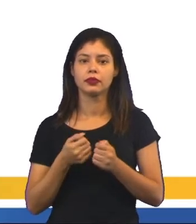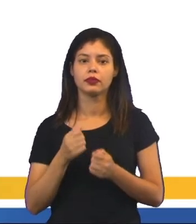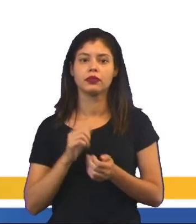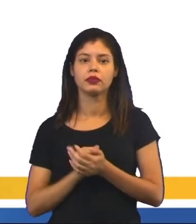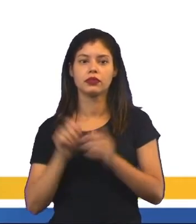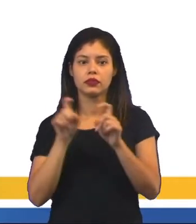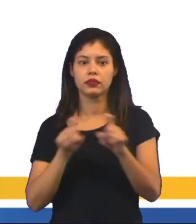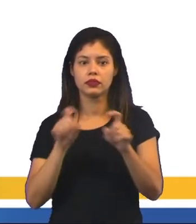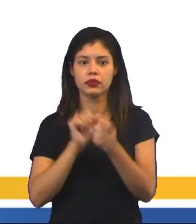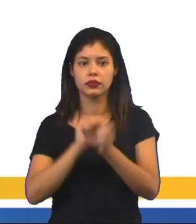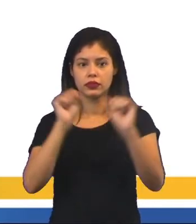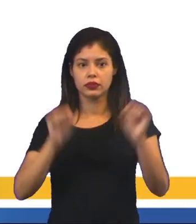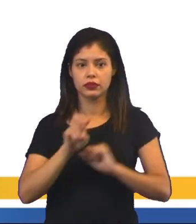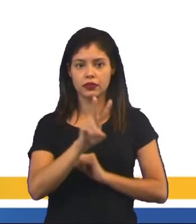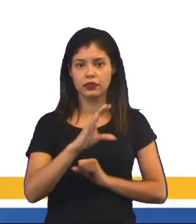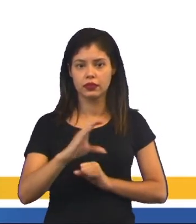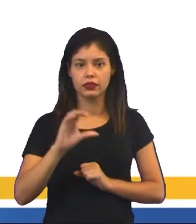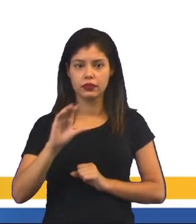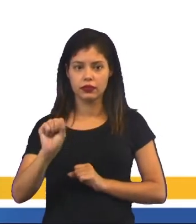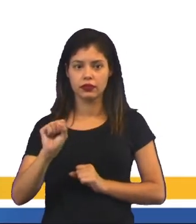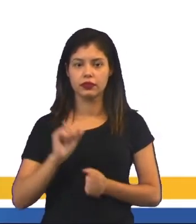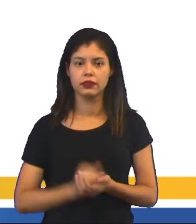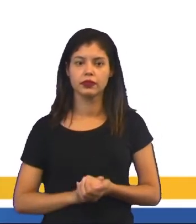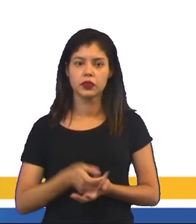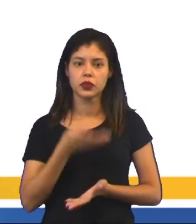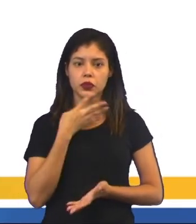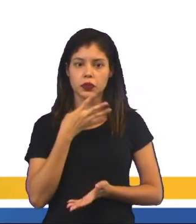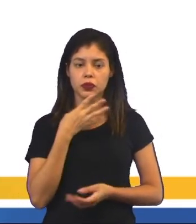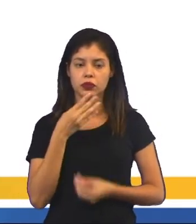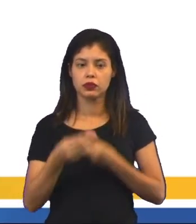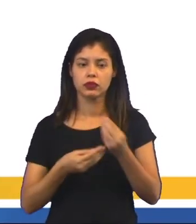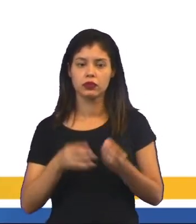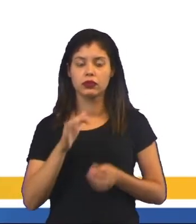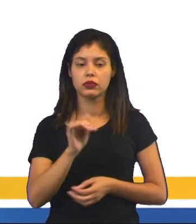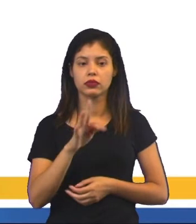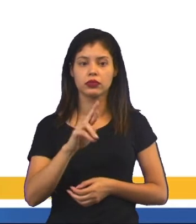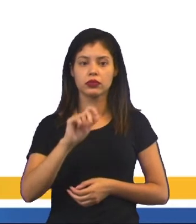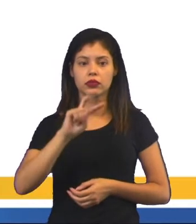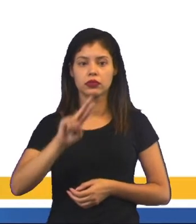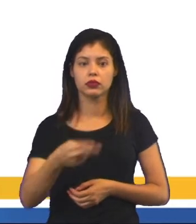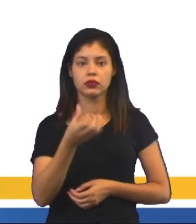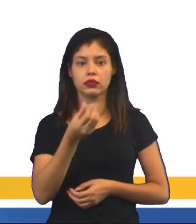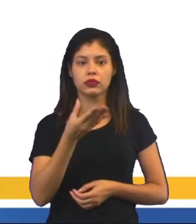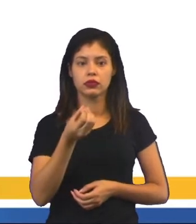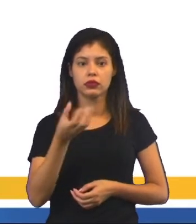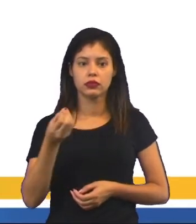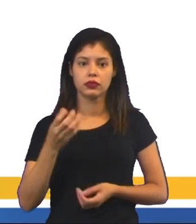Atari Video Computer System, VCS, mais conhecido como Atari